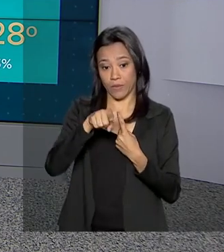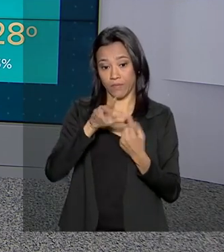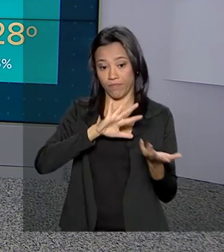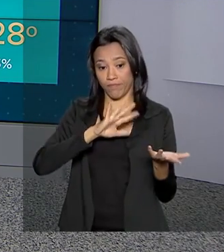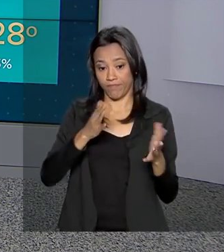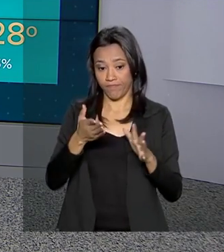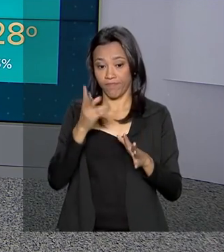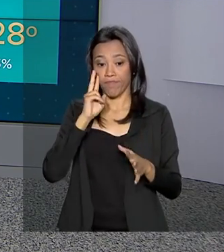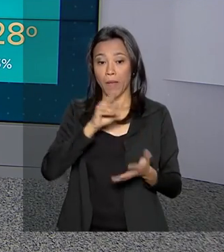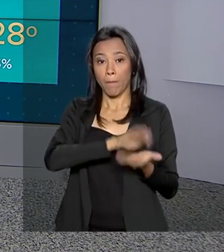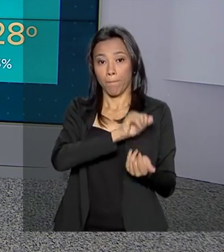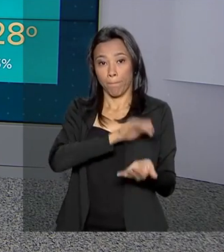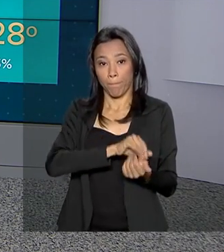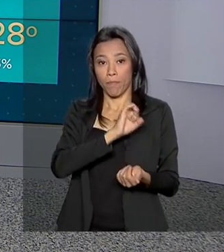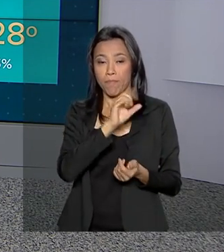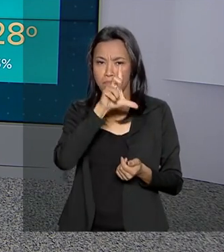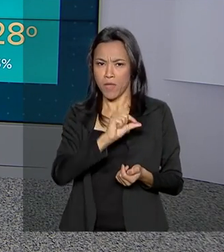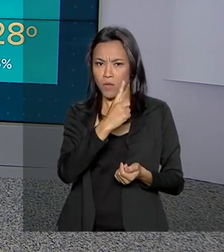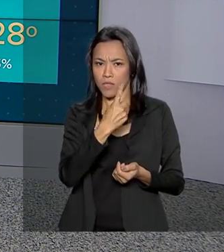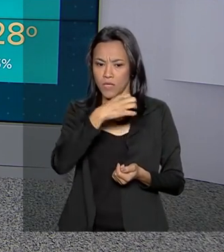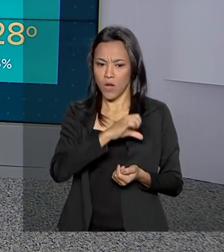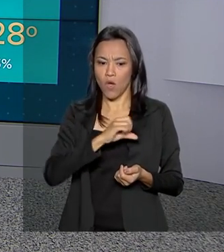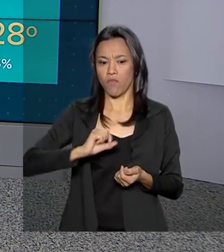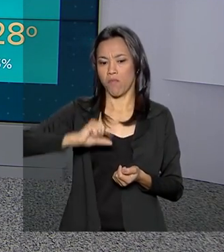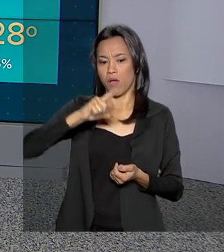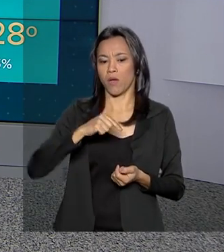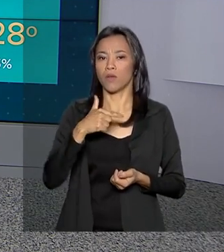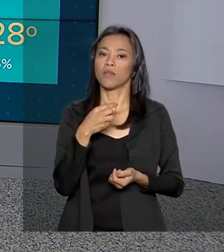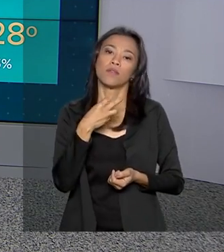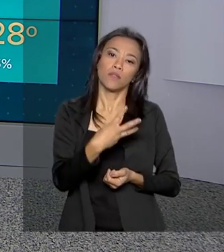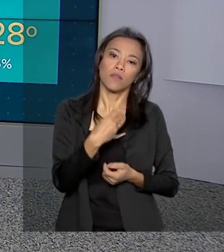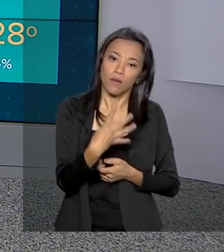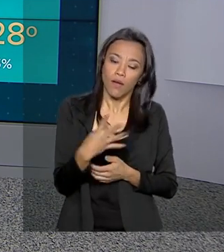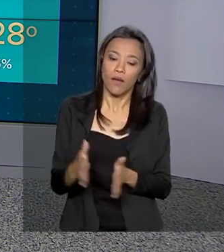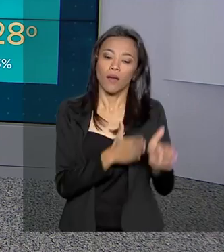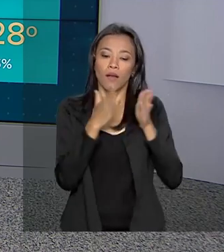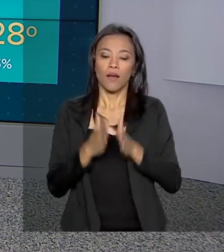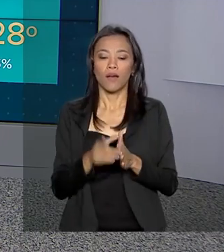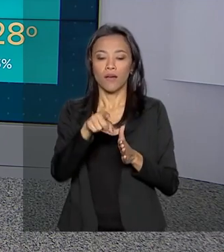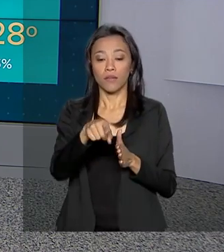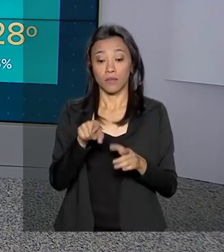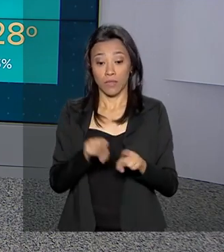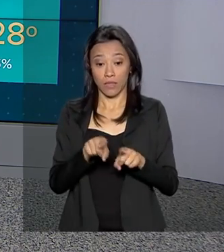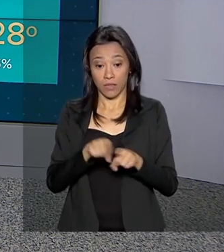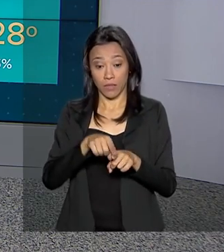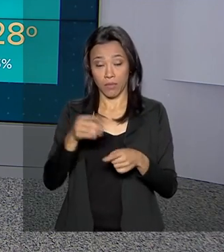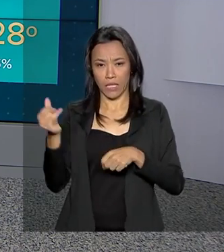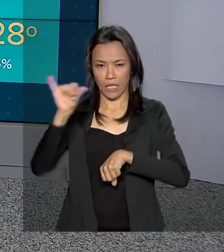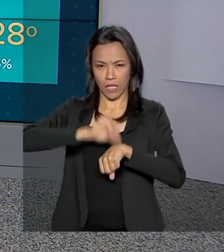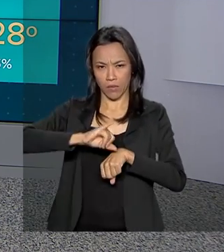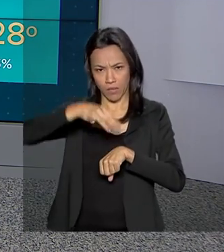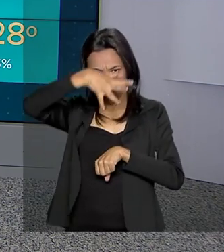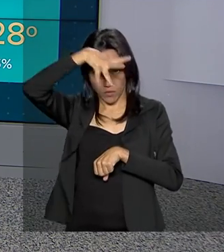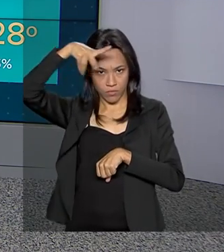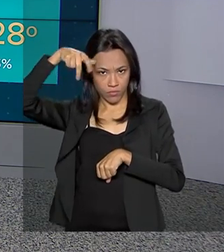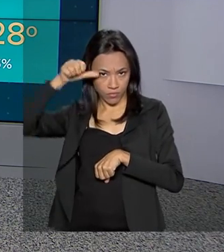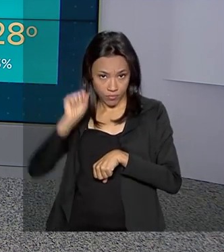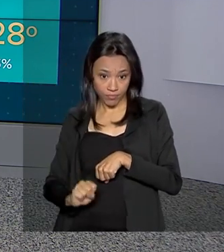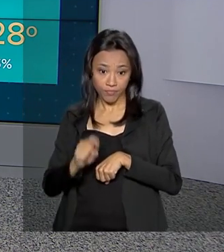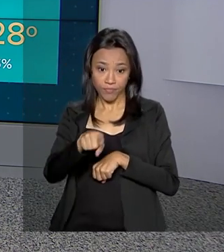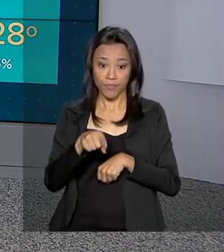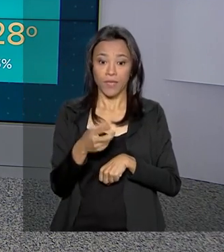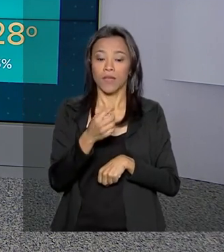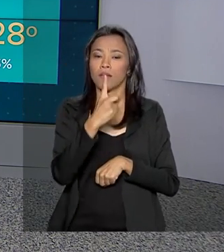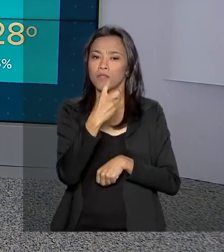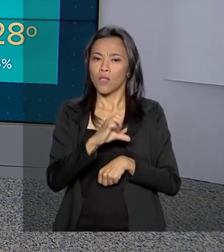mapa. Palmas, mínima de 19 e máxima de 34 graus. Campo Grande, mínima de 19 e máxima de 25 graus. E